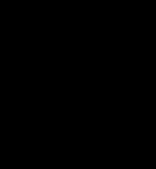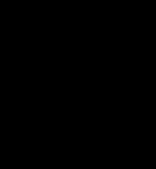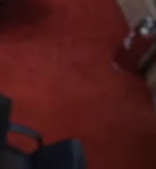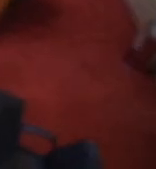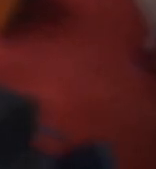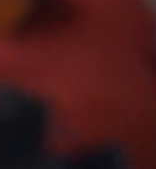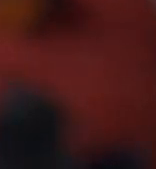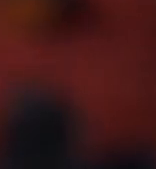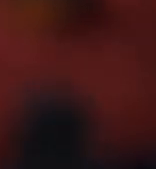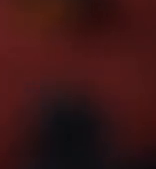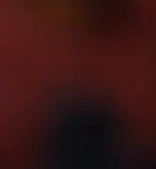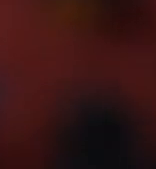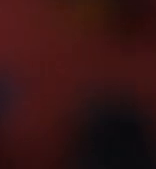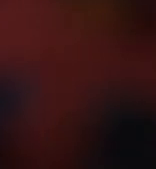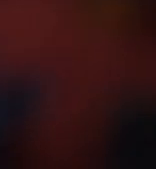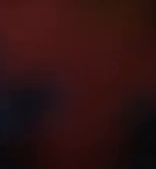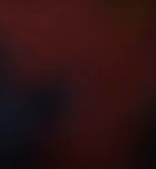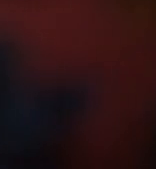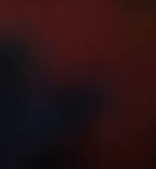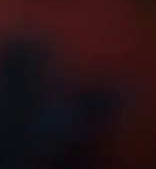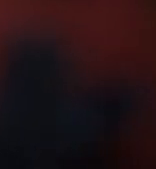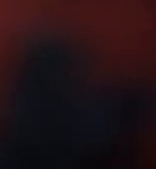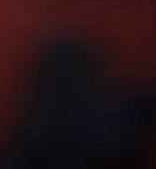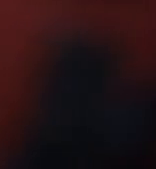e a ordem do dia a do o